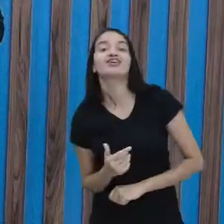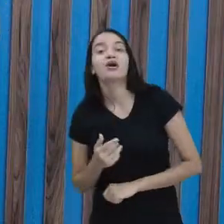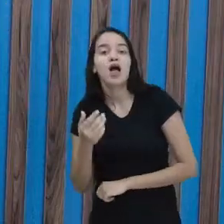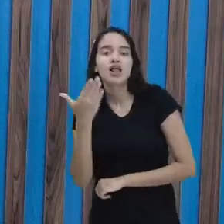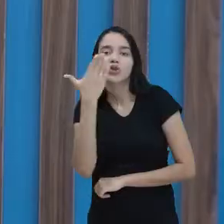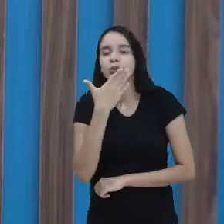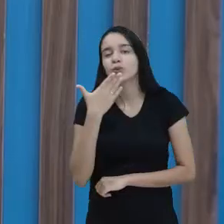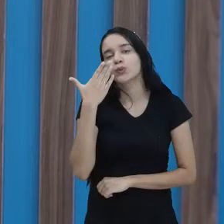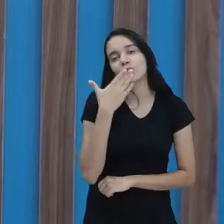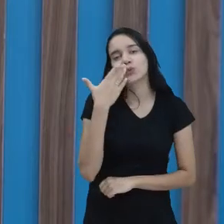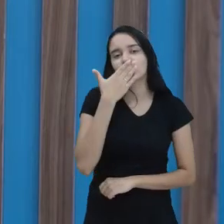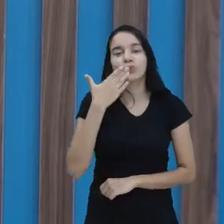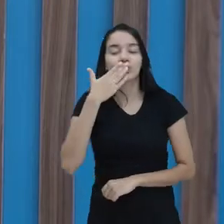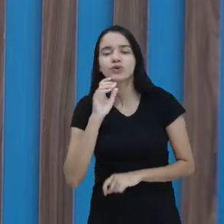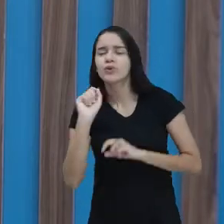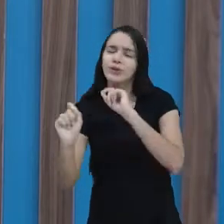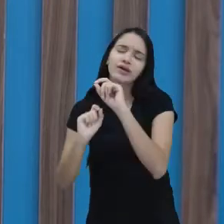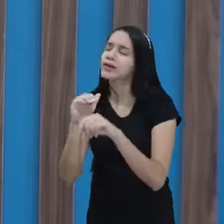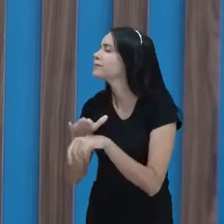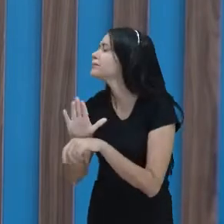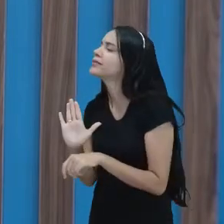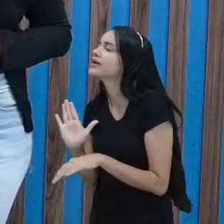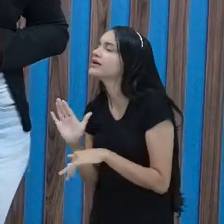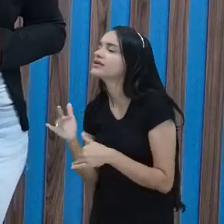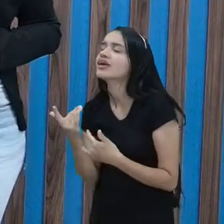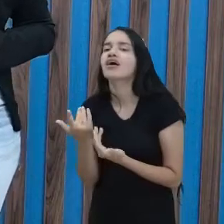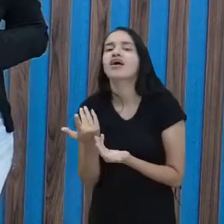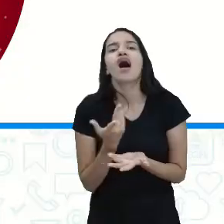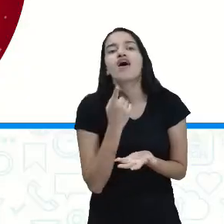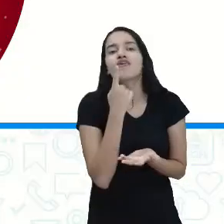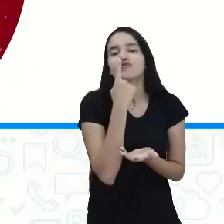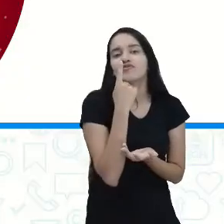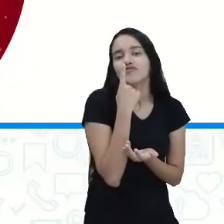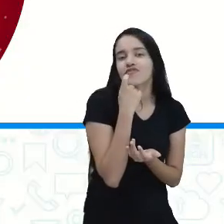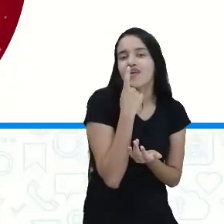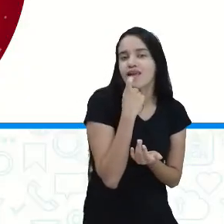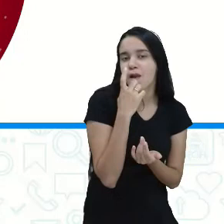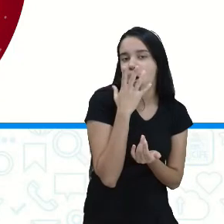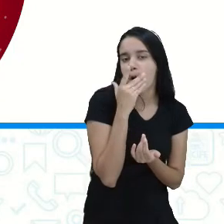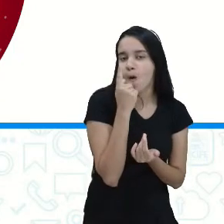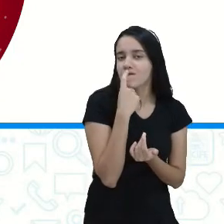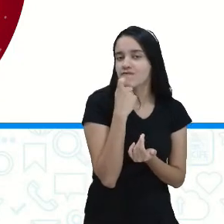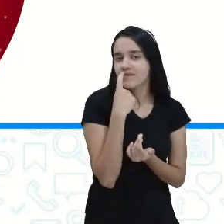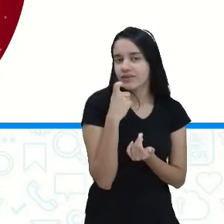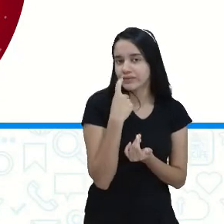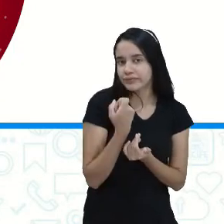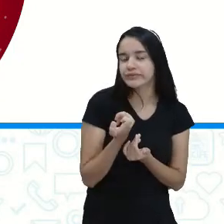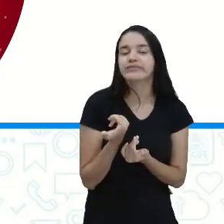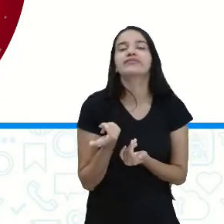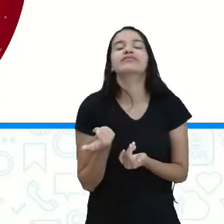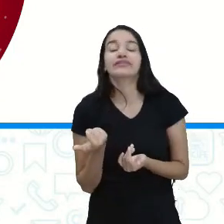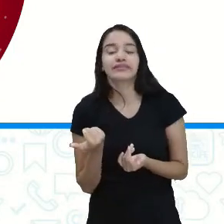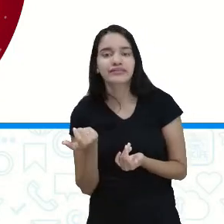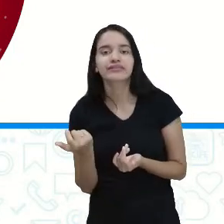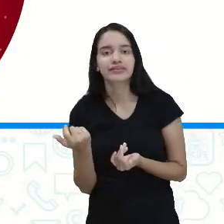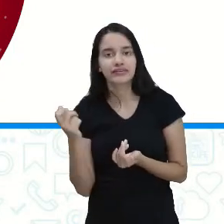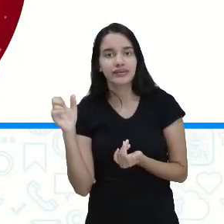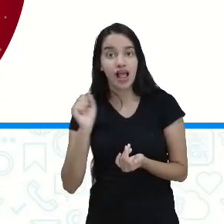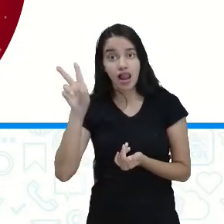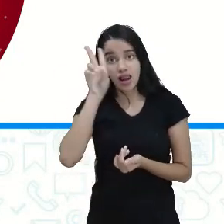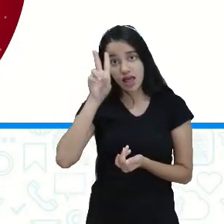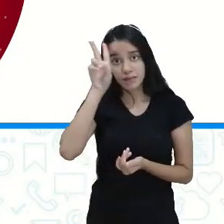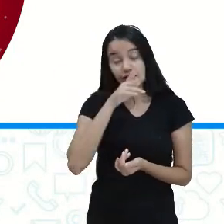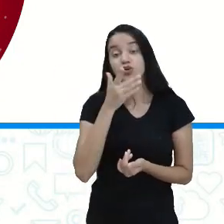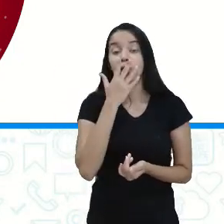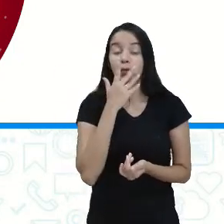Ela é doce. Doce. O que mais, professora Kátia? Vermelhinha, né? Vermelha. tem a maçã verde, né? Isso, vermelha. Lembra que